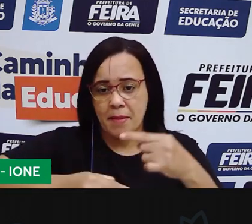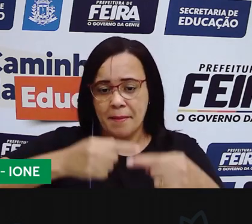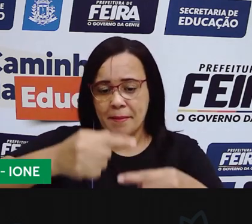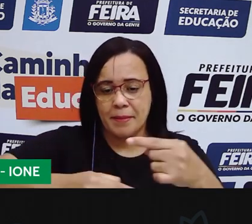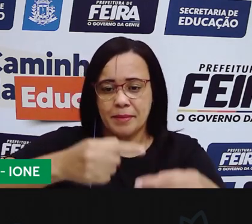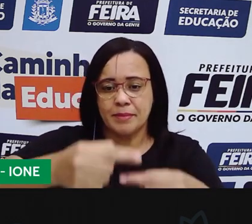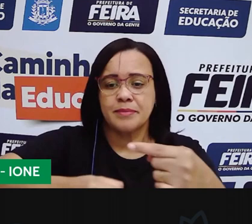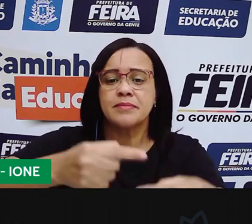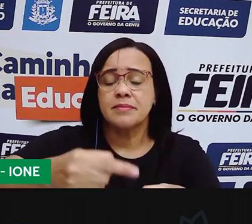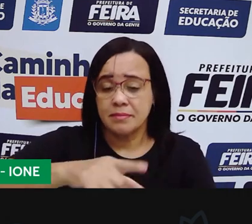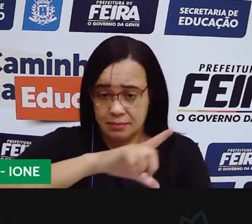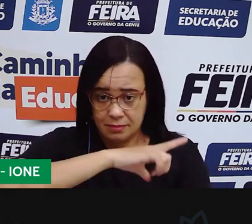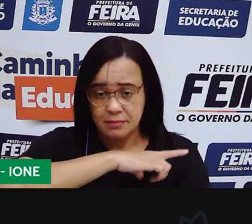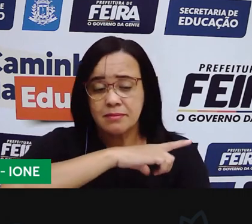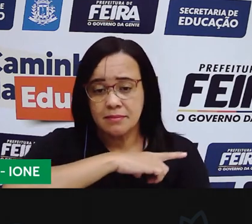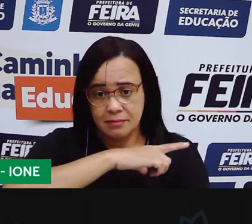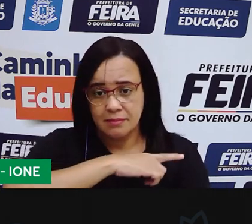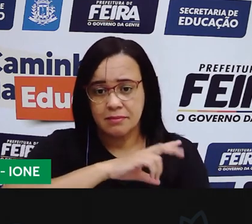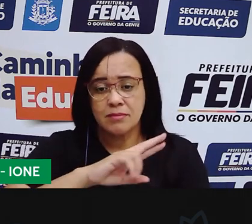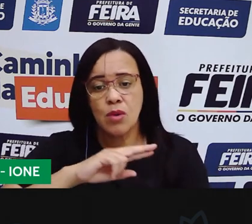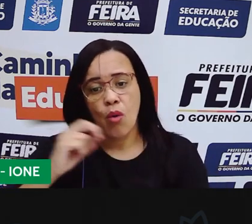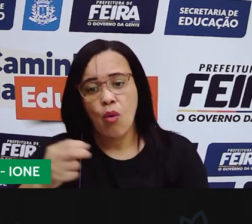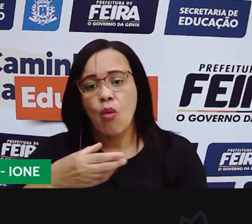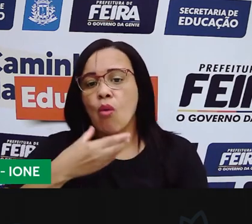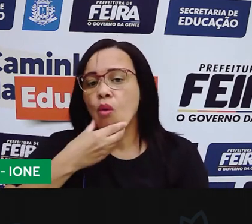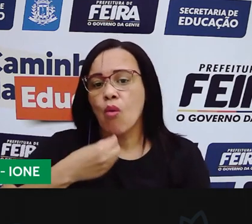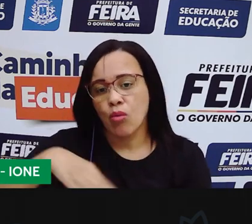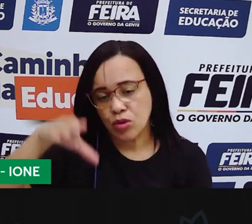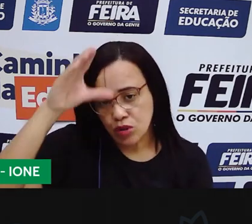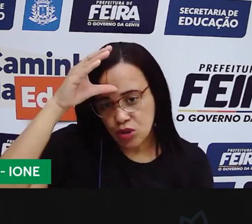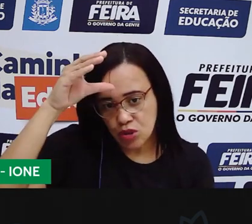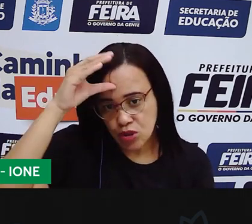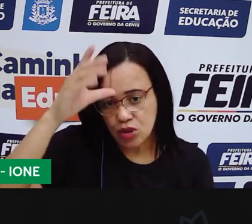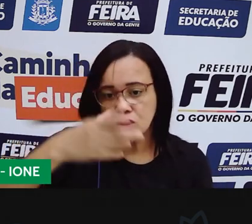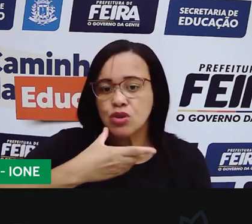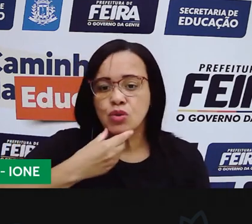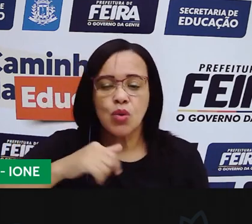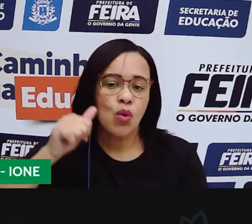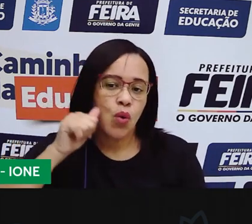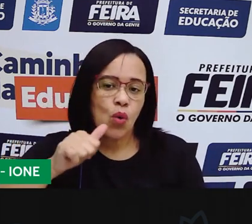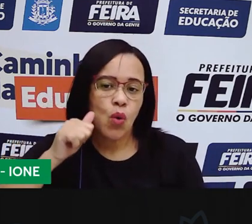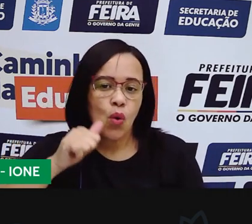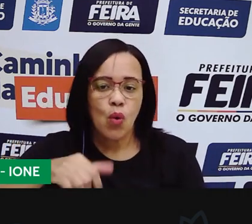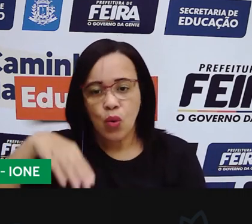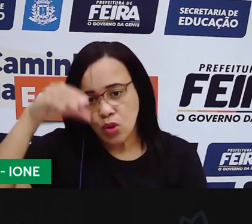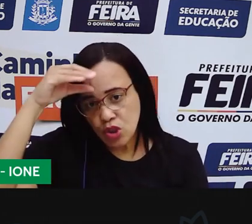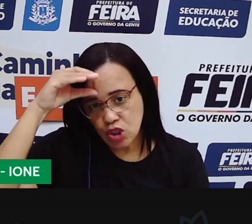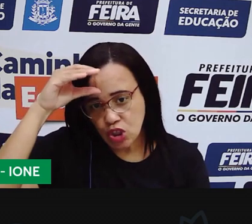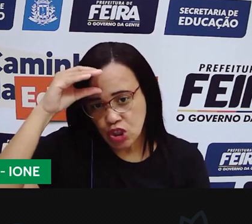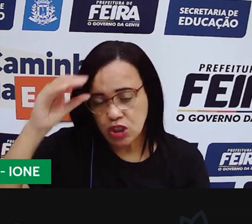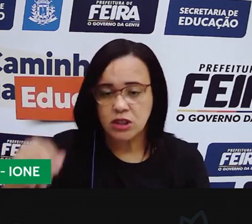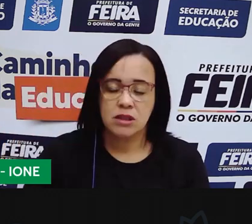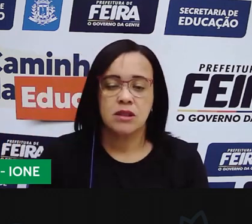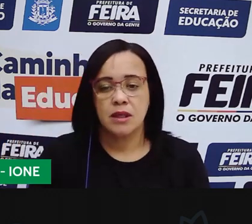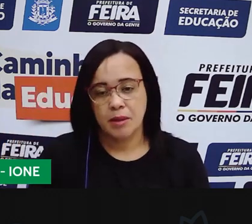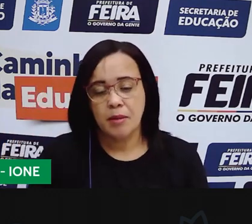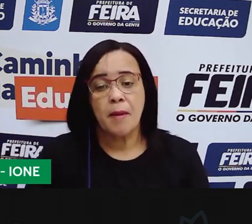se você não foi adotado, por exemplo, não